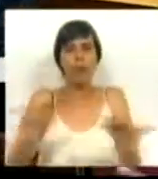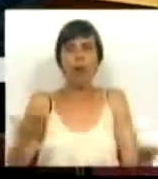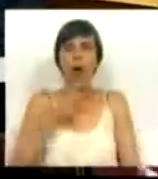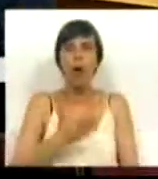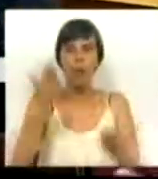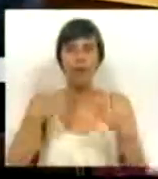obrigado.